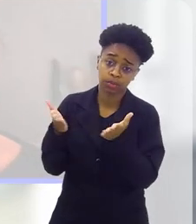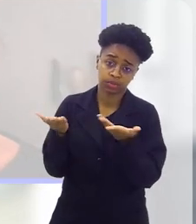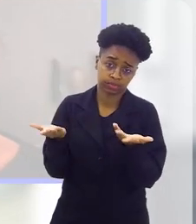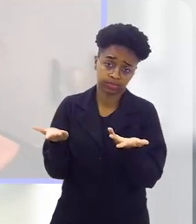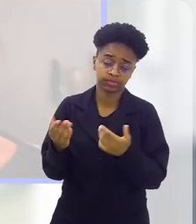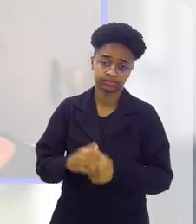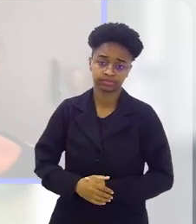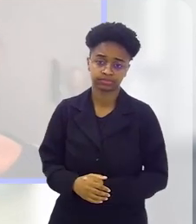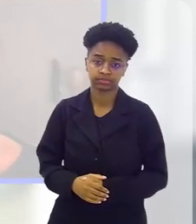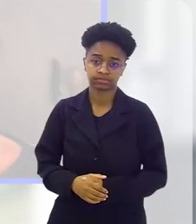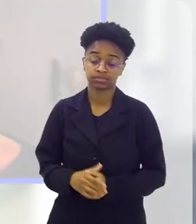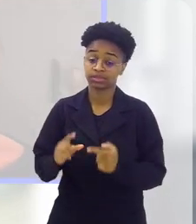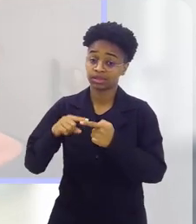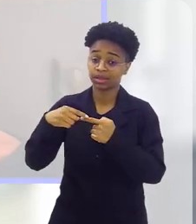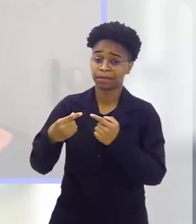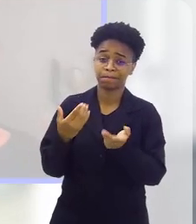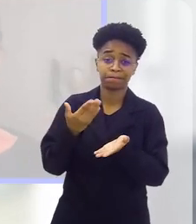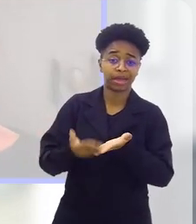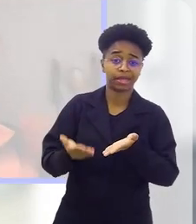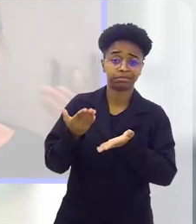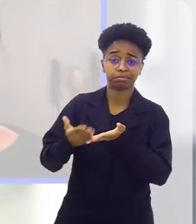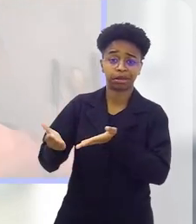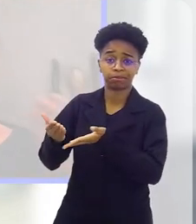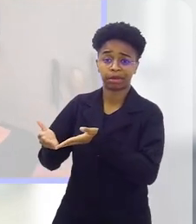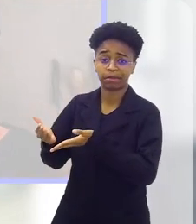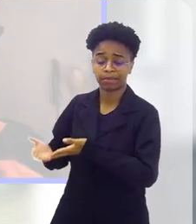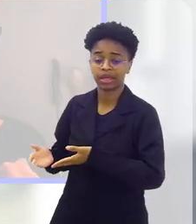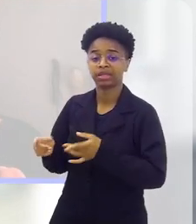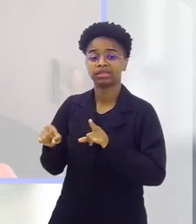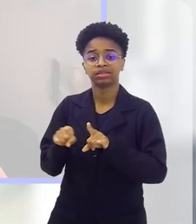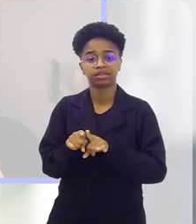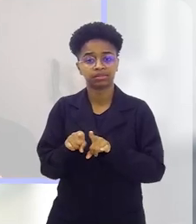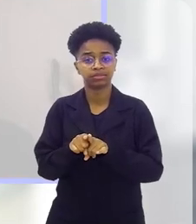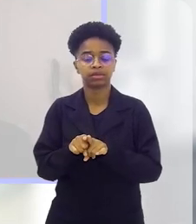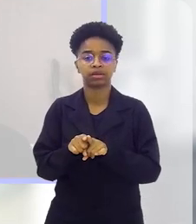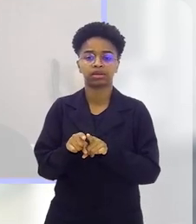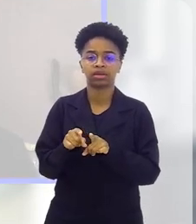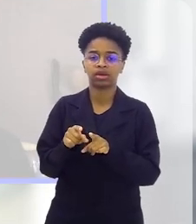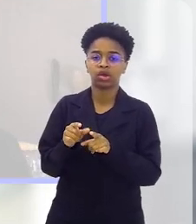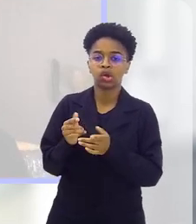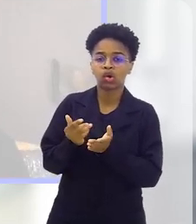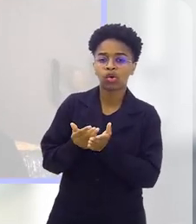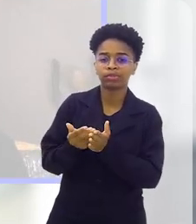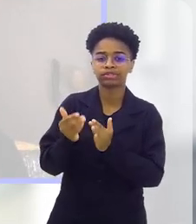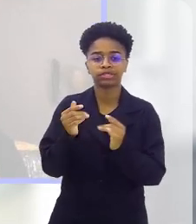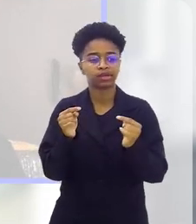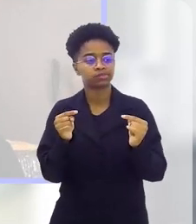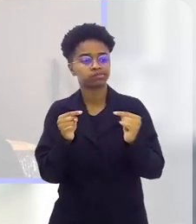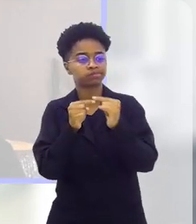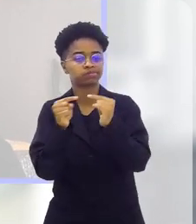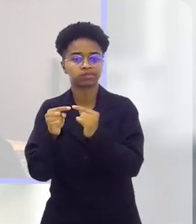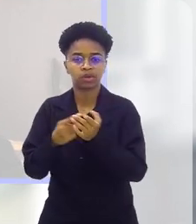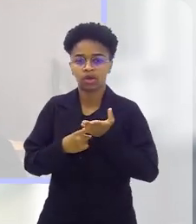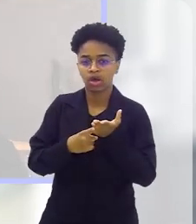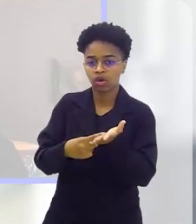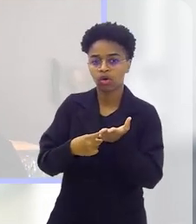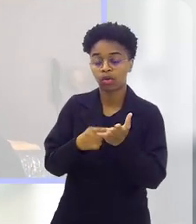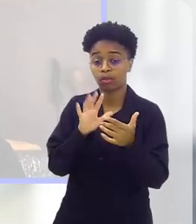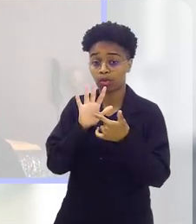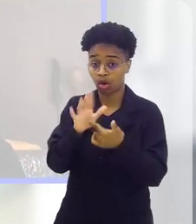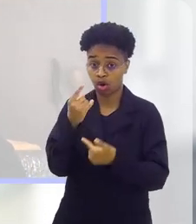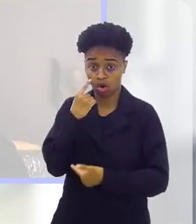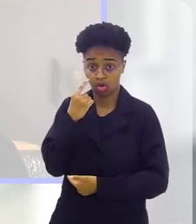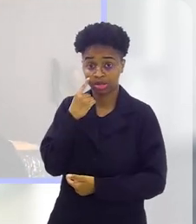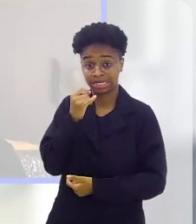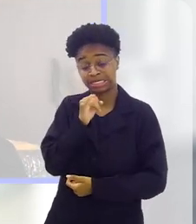Thalinha? um estímulo. E você vai perdendo o jogo e você vai conversando e trazendo assim, os acordos e mostrando